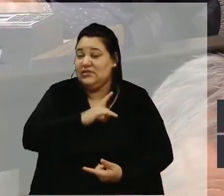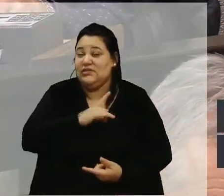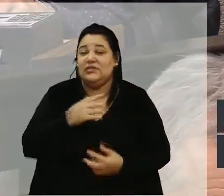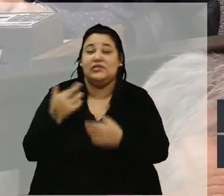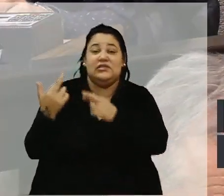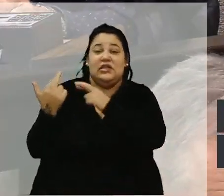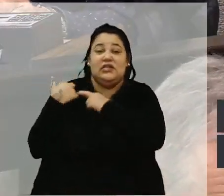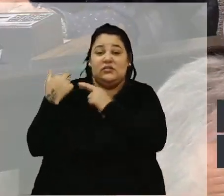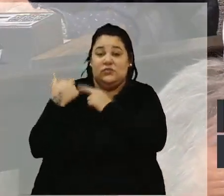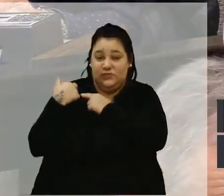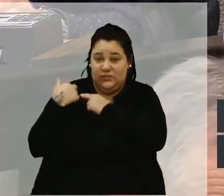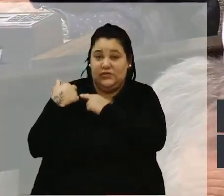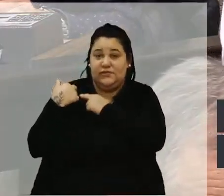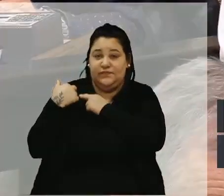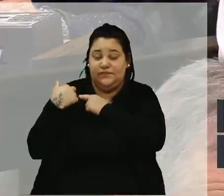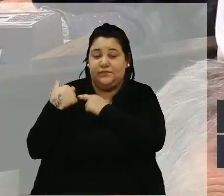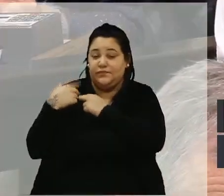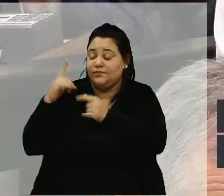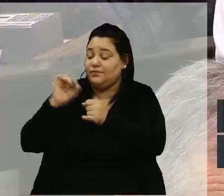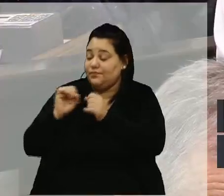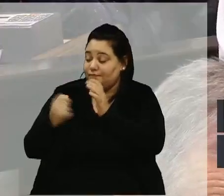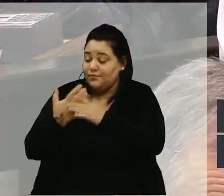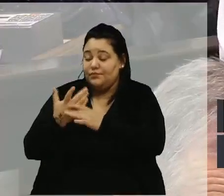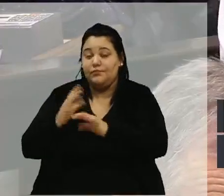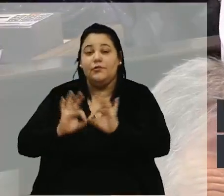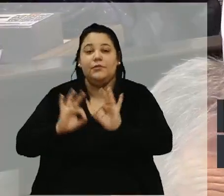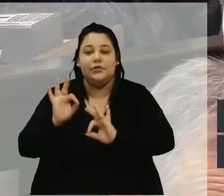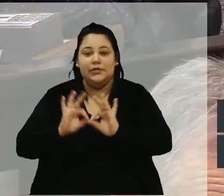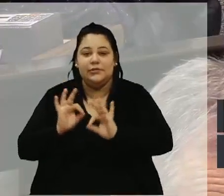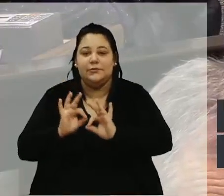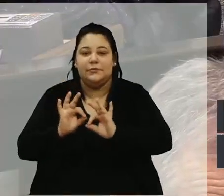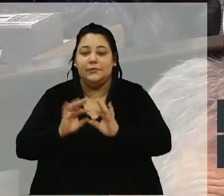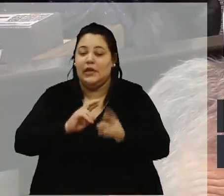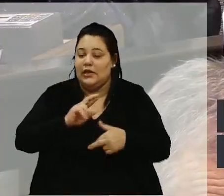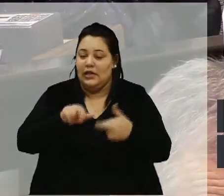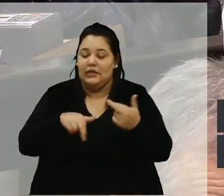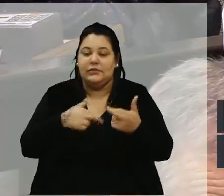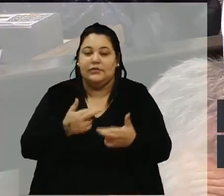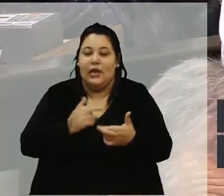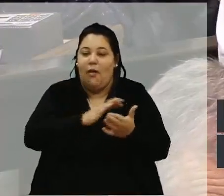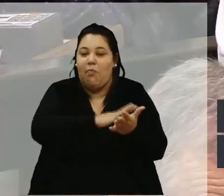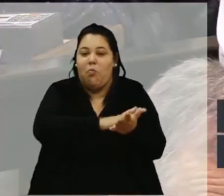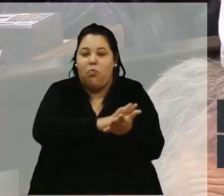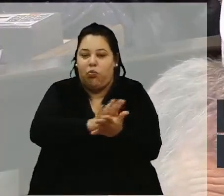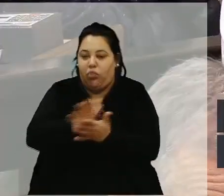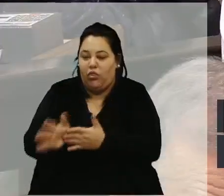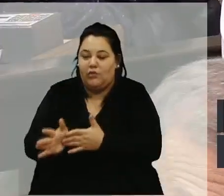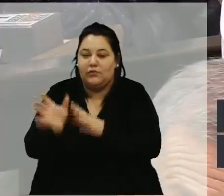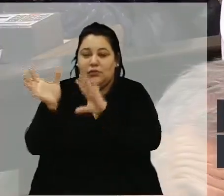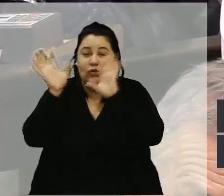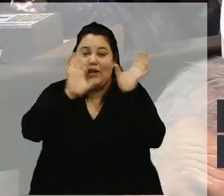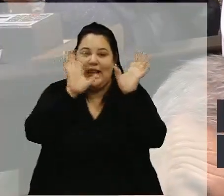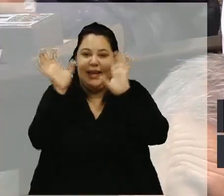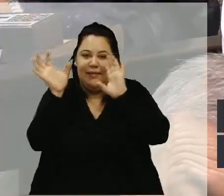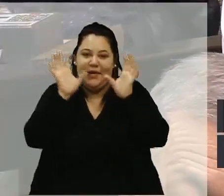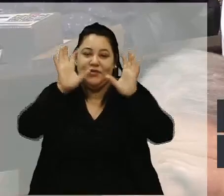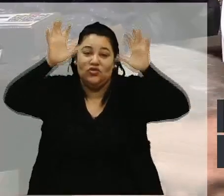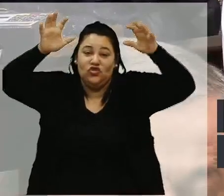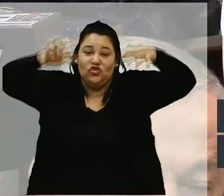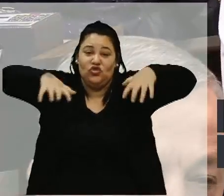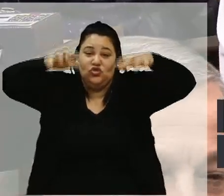para este planejamento no que se refere a esta situação climática de chuvas para